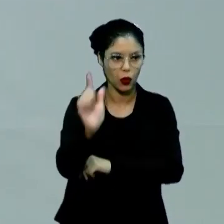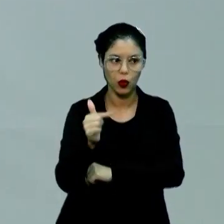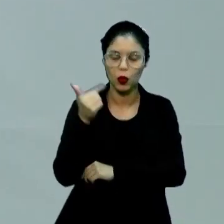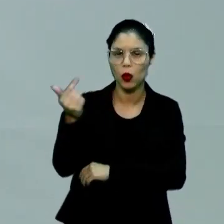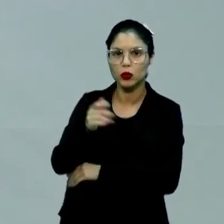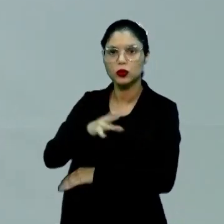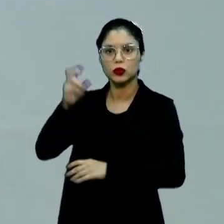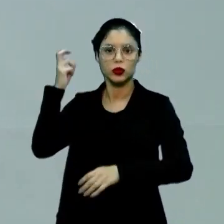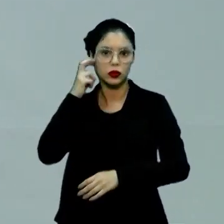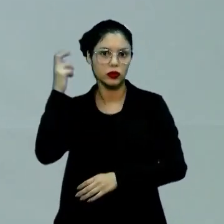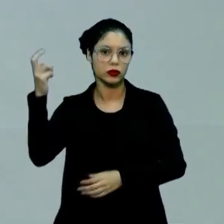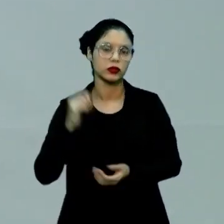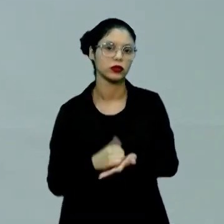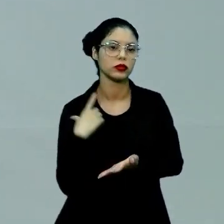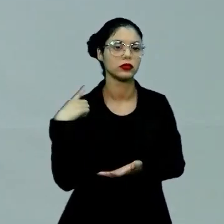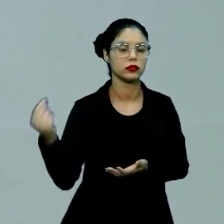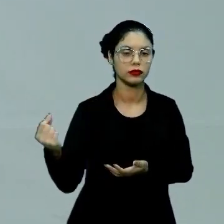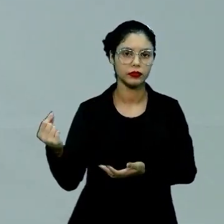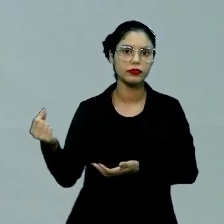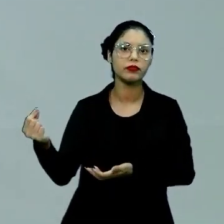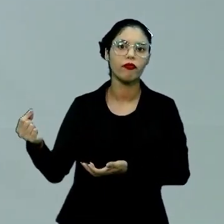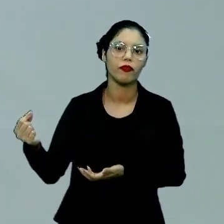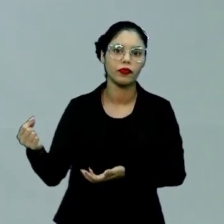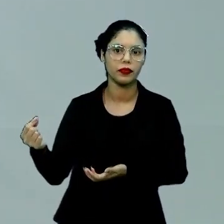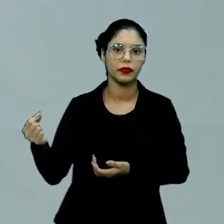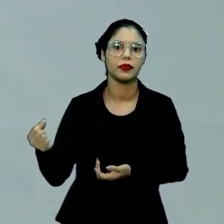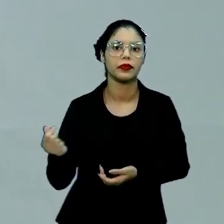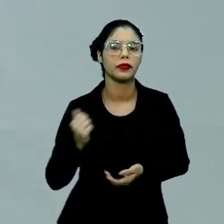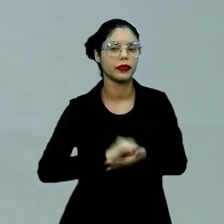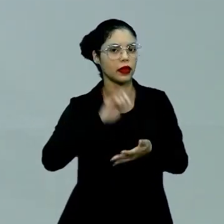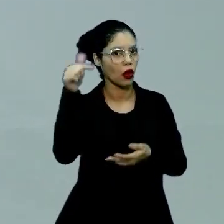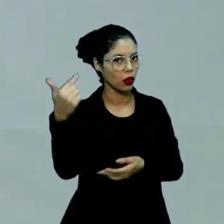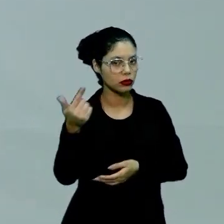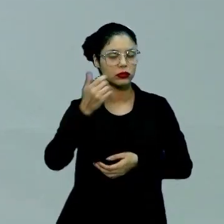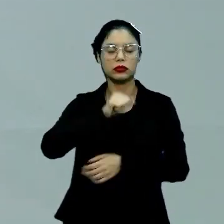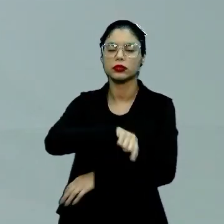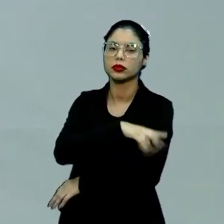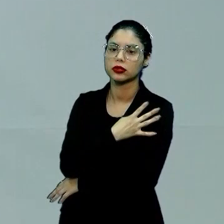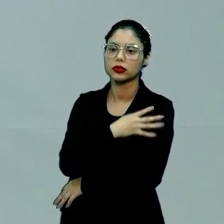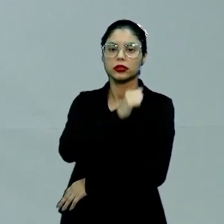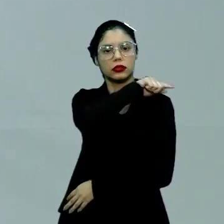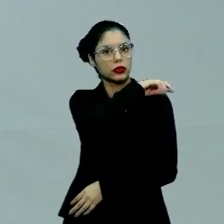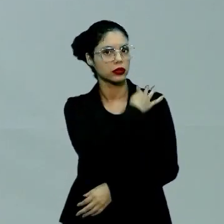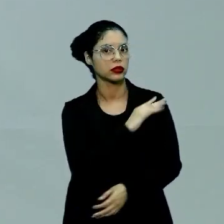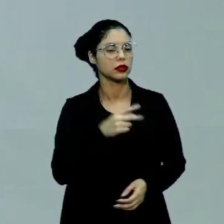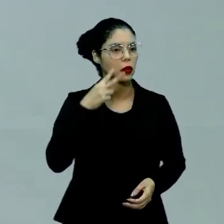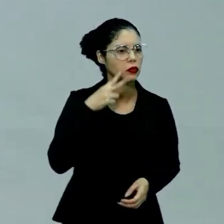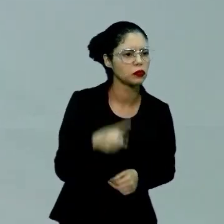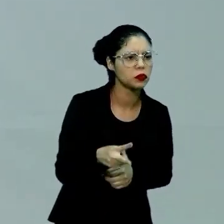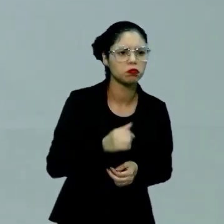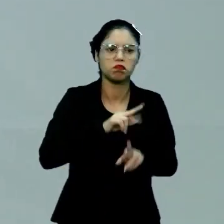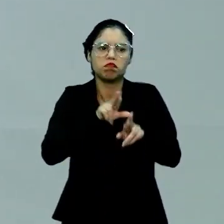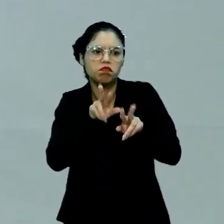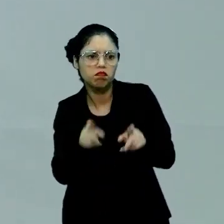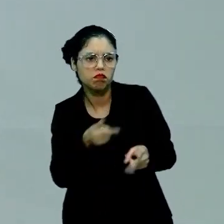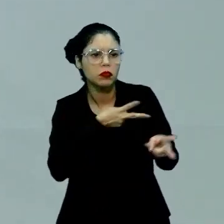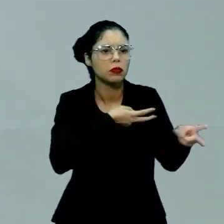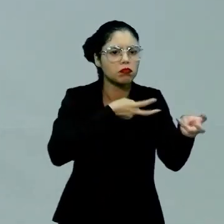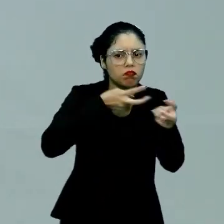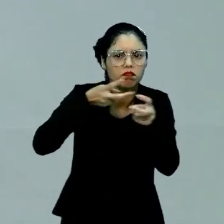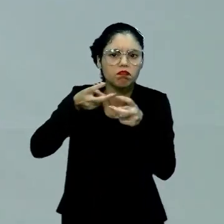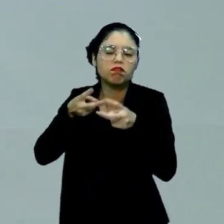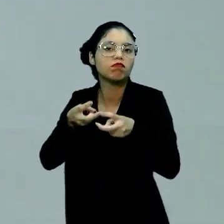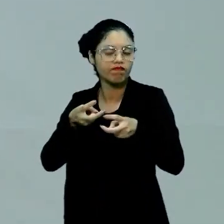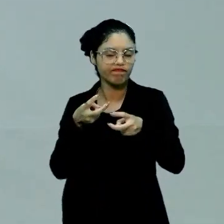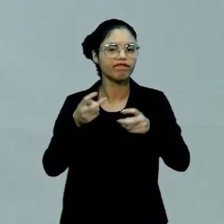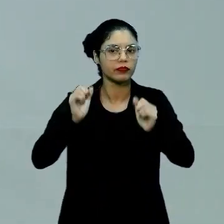culturas. Às vezes eu vou lá na turma da outra série e tal, vejo as outras práticas, acabo incorporando